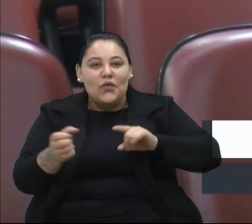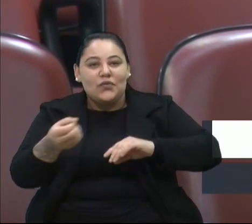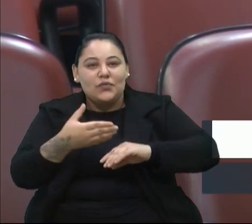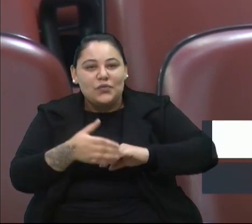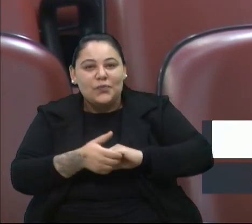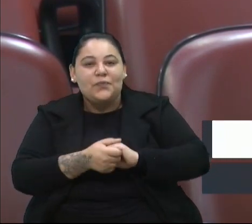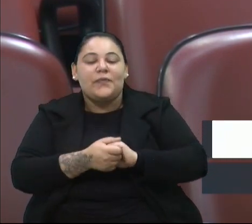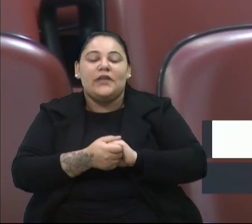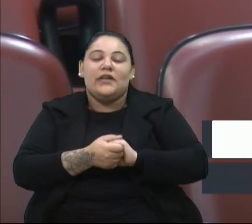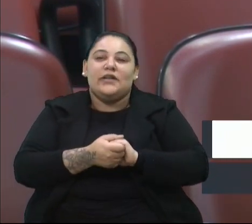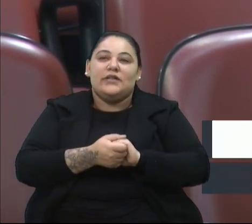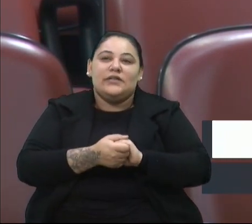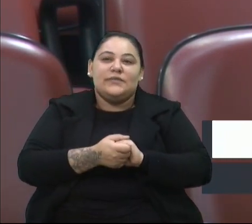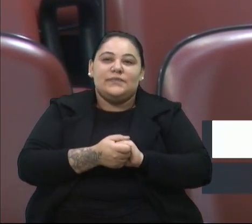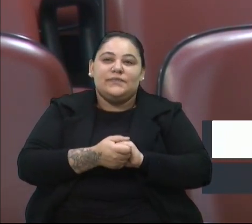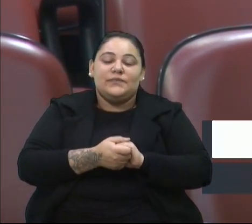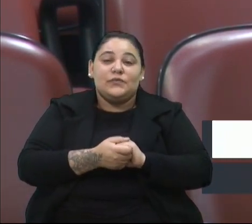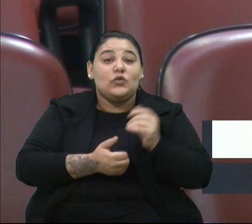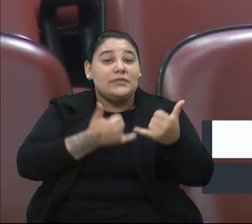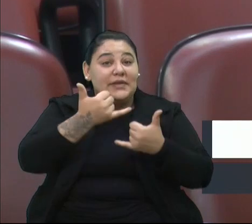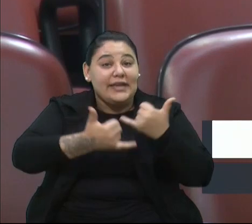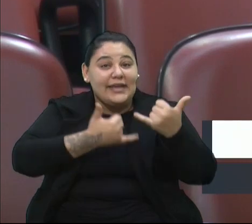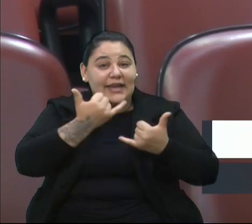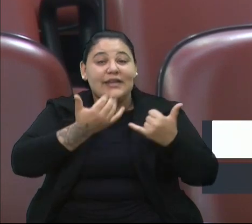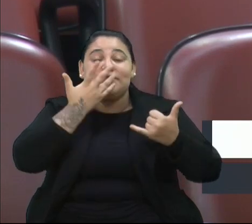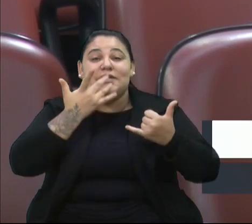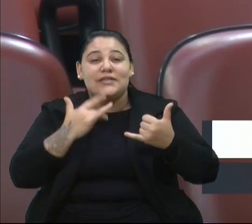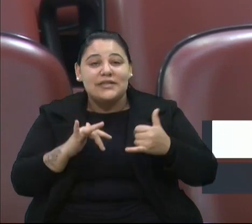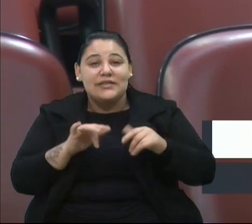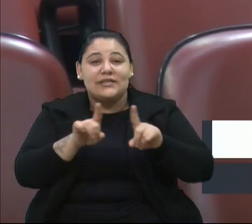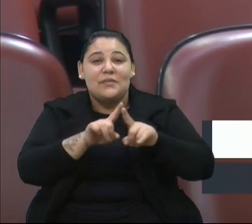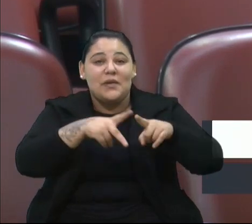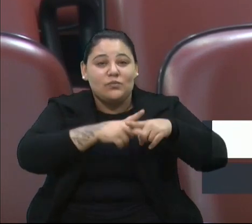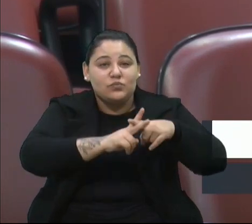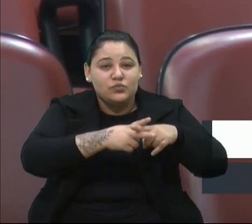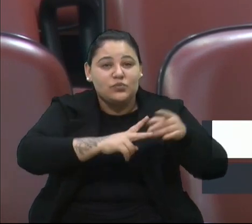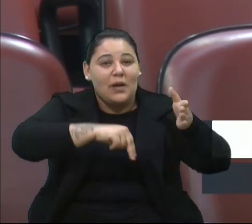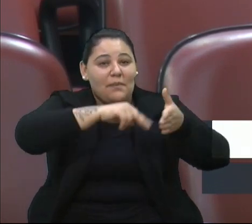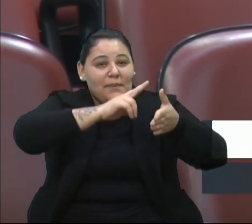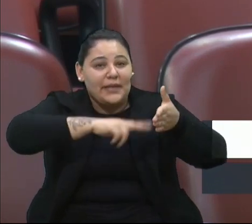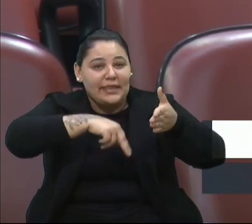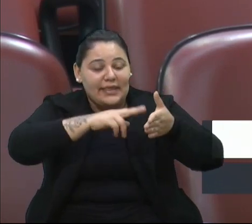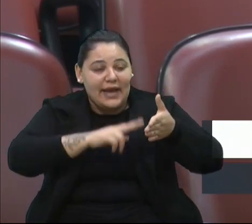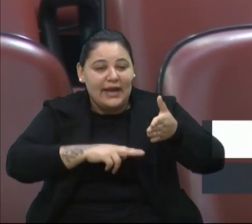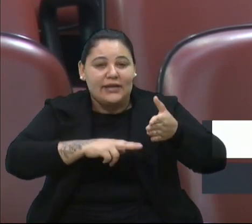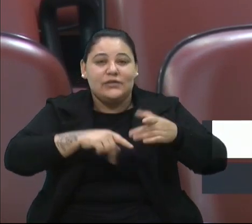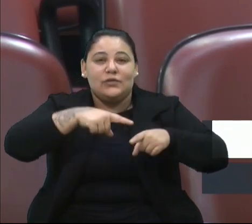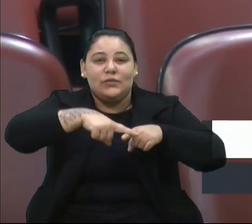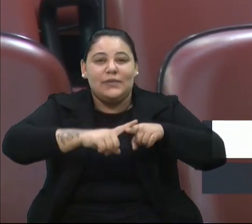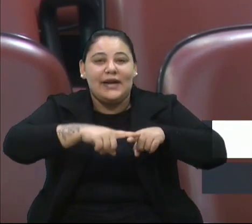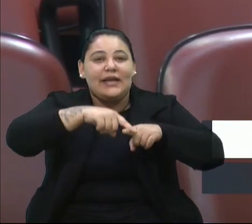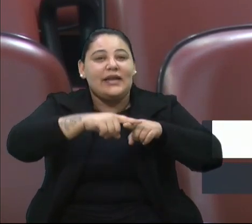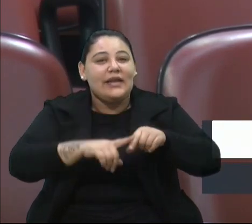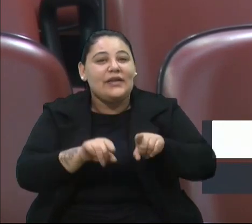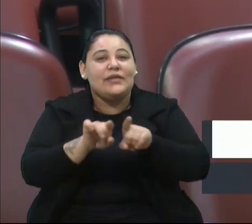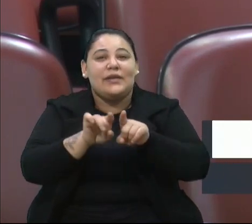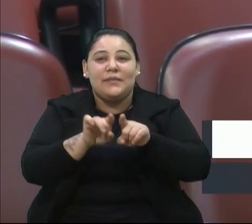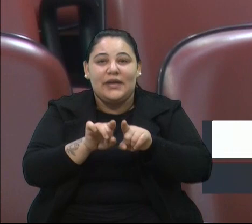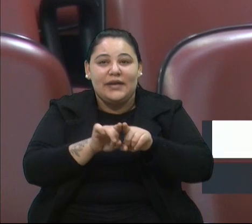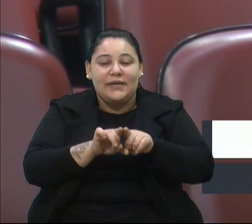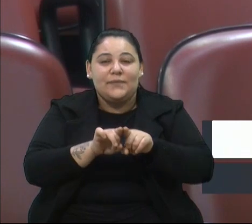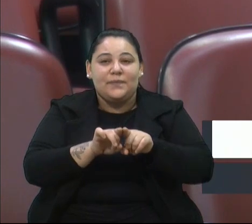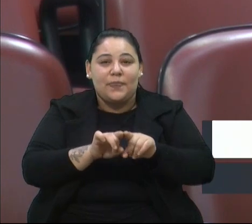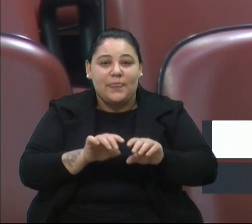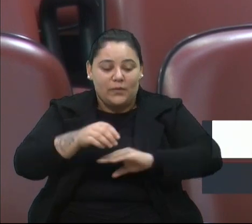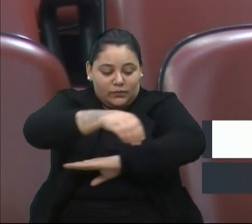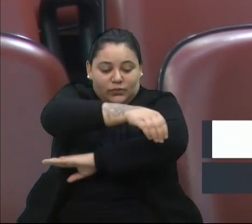os brinquedos para as crianças, o parquinho das crianças, serão pintados os cordões da